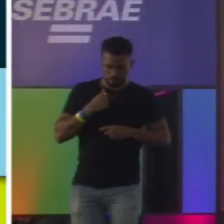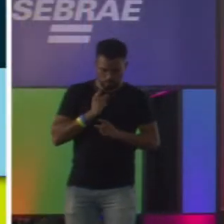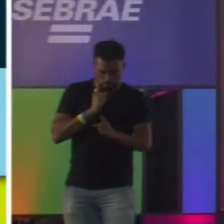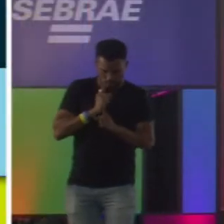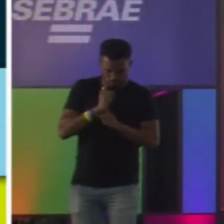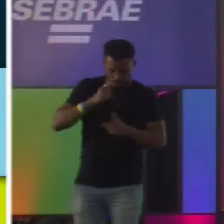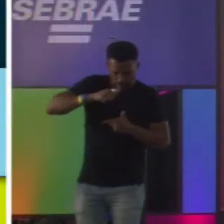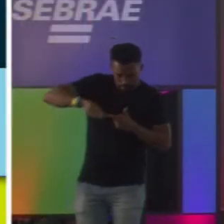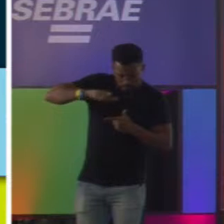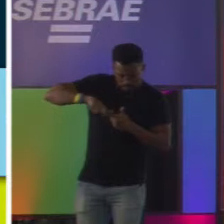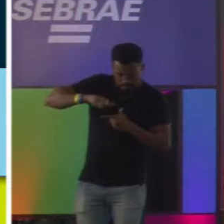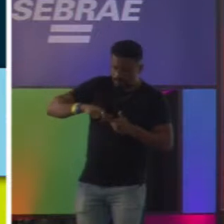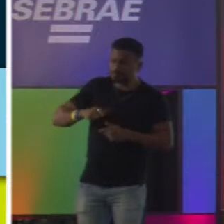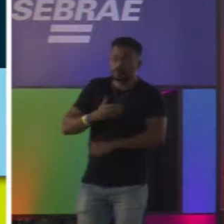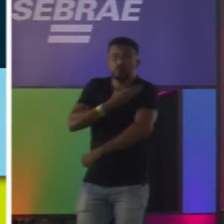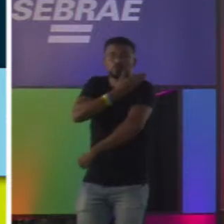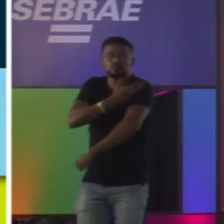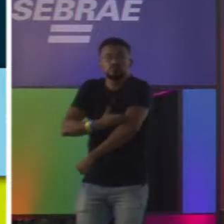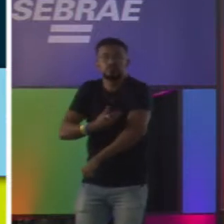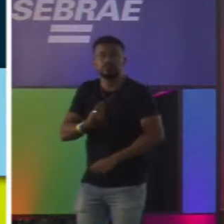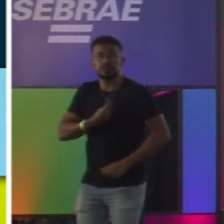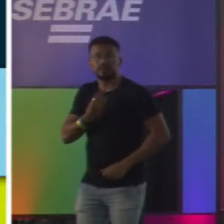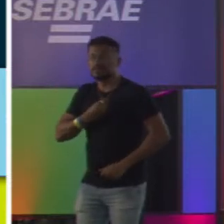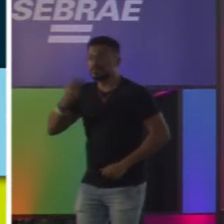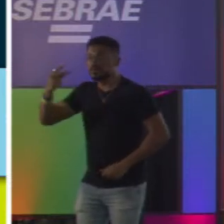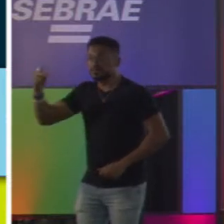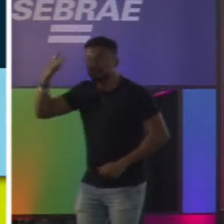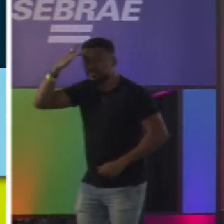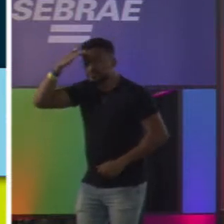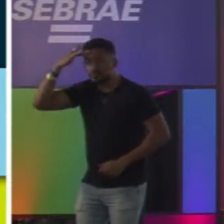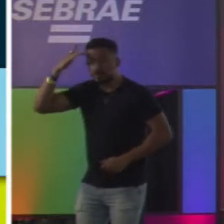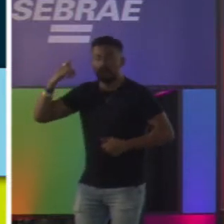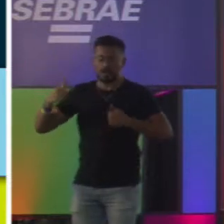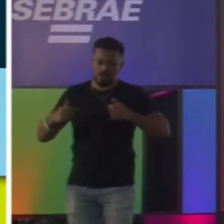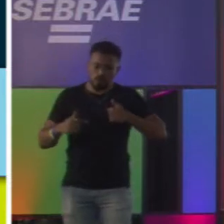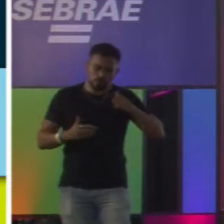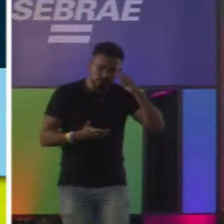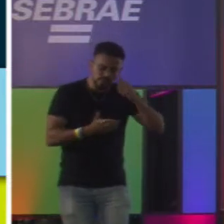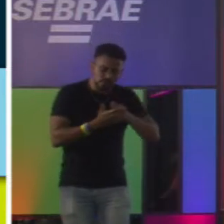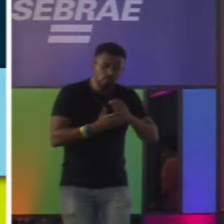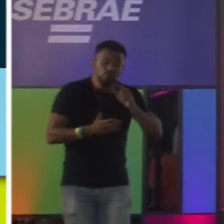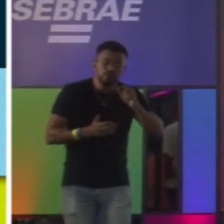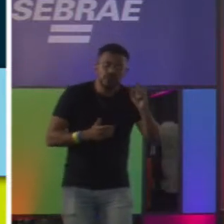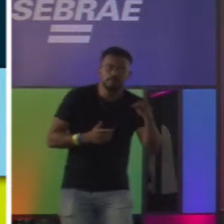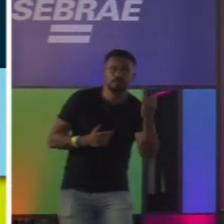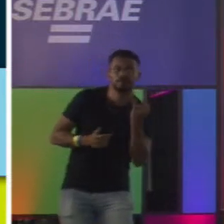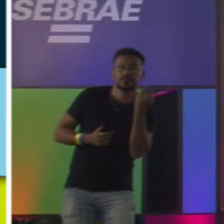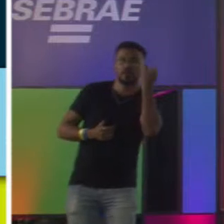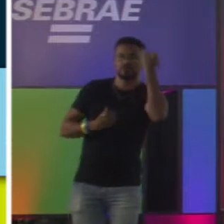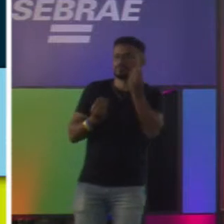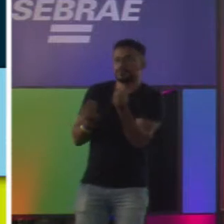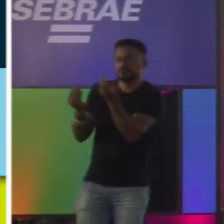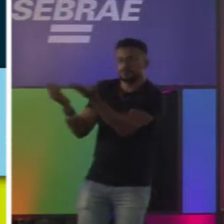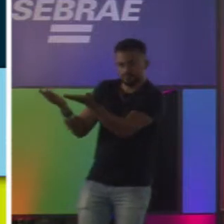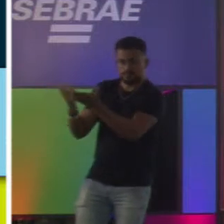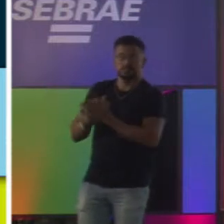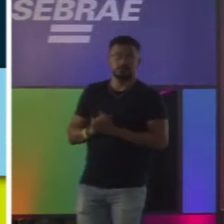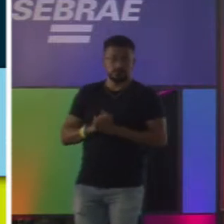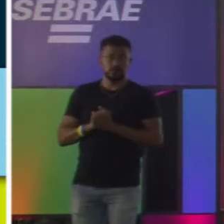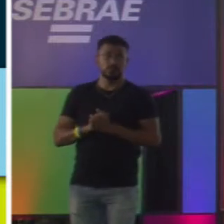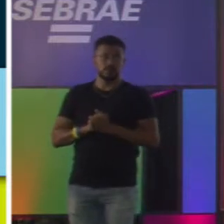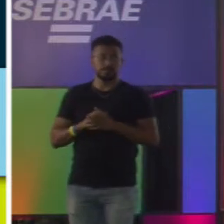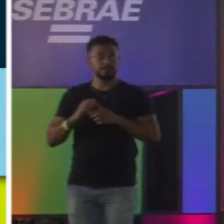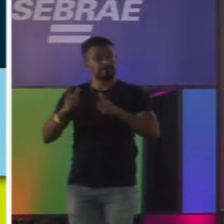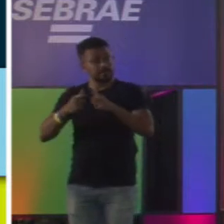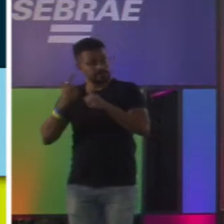entender os hábitos dessas pessoas e como eu priorizo o que vai ser relevante para elas. E aí a gente vai para o